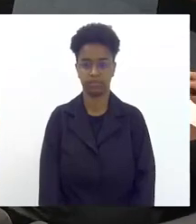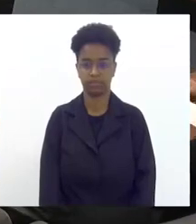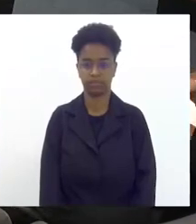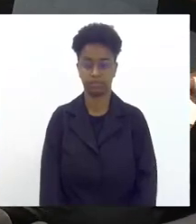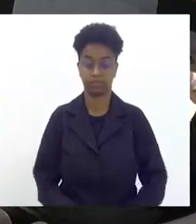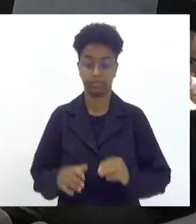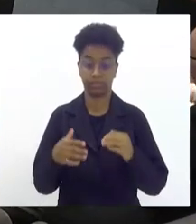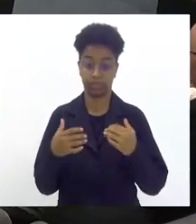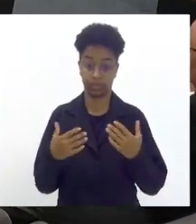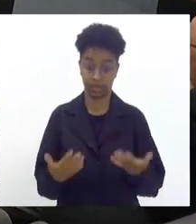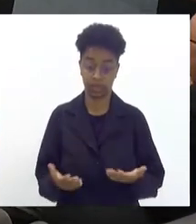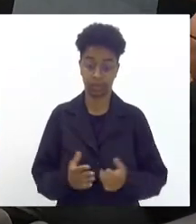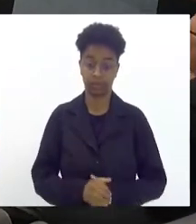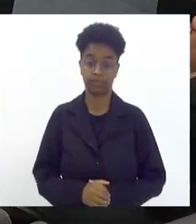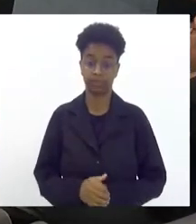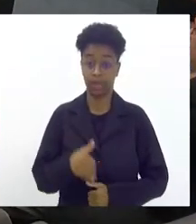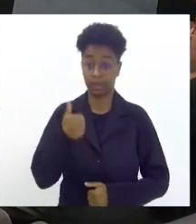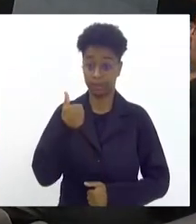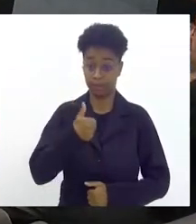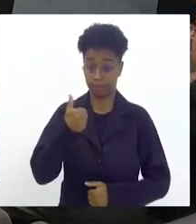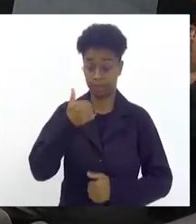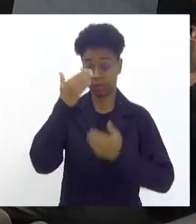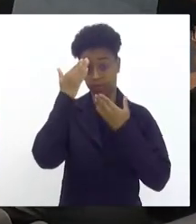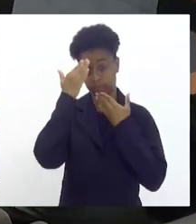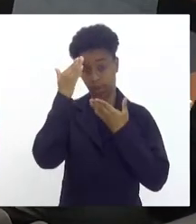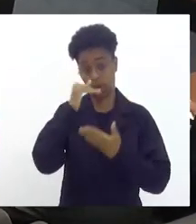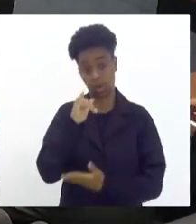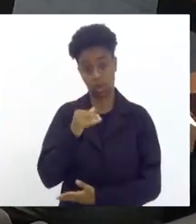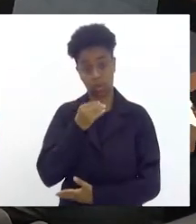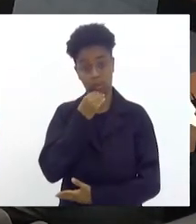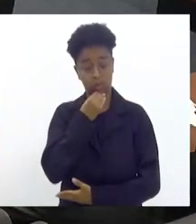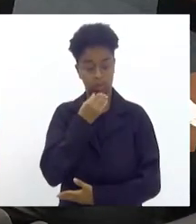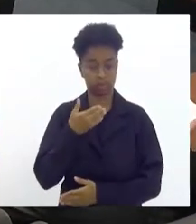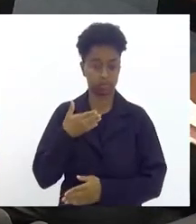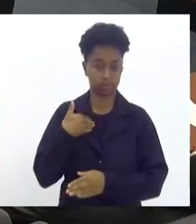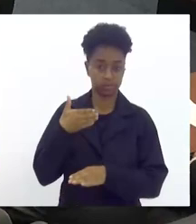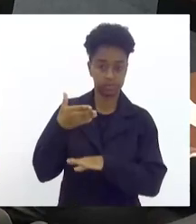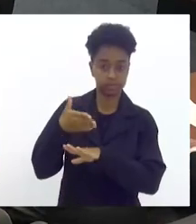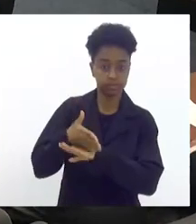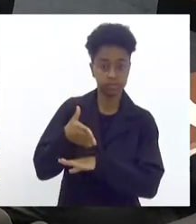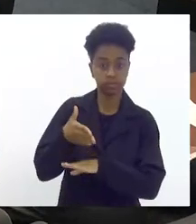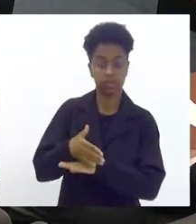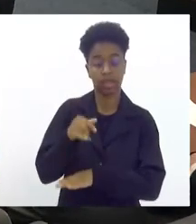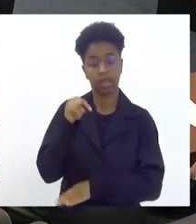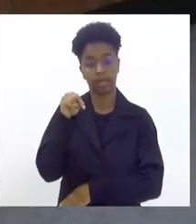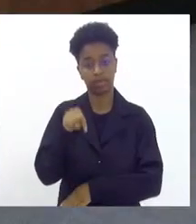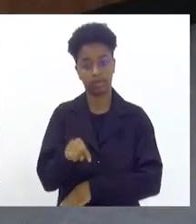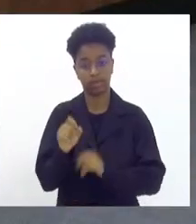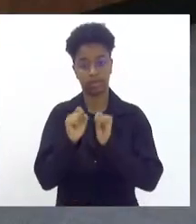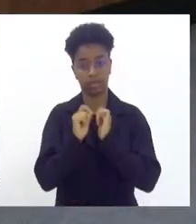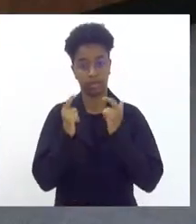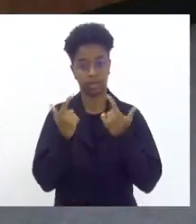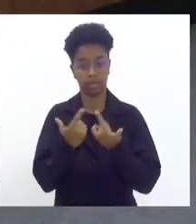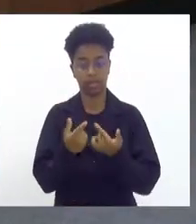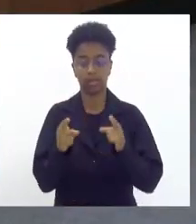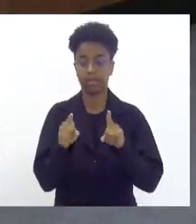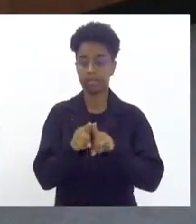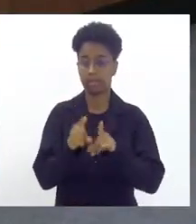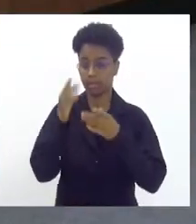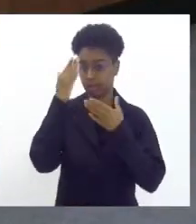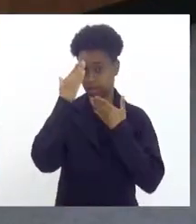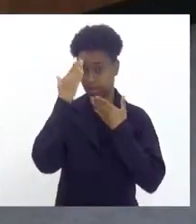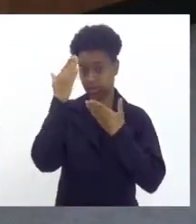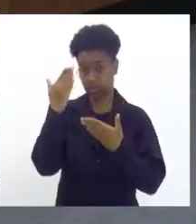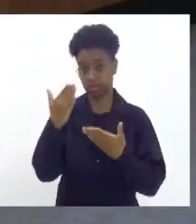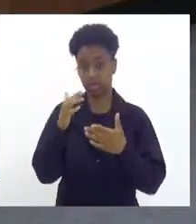Bom, primeiro, agradecer a oportunidade de estar aqui na casa, agradecer a oportunidade de estar falando um pouco sobre